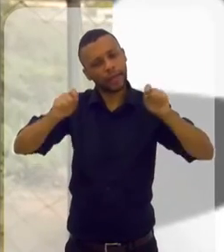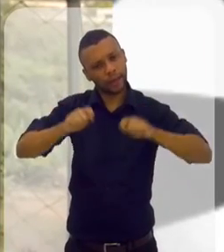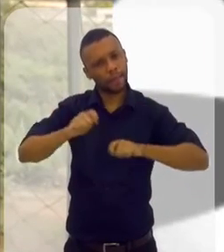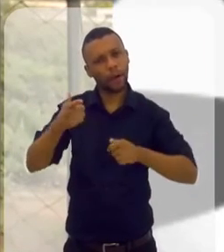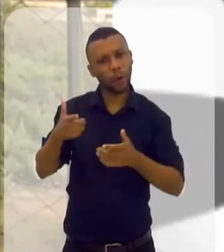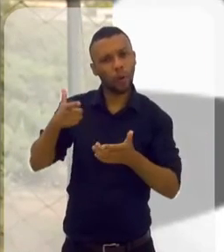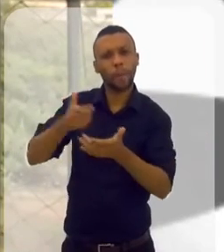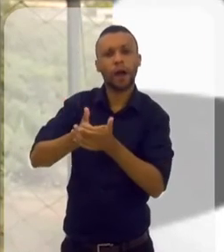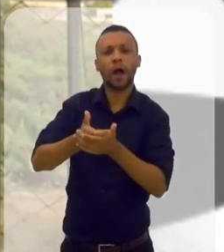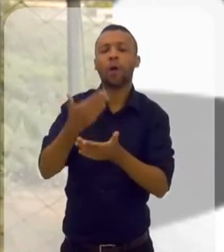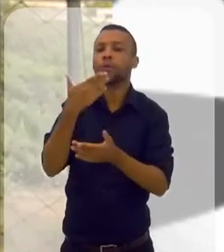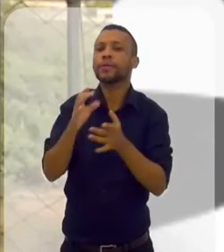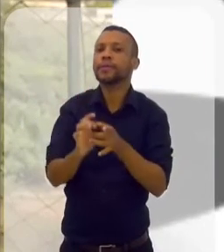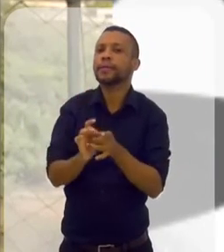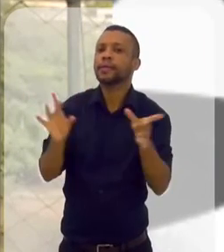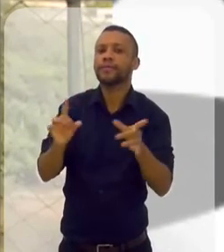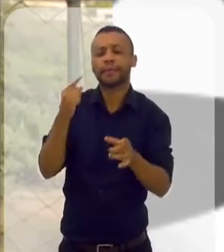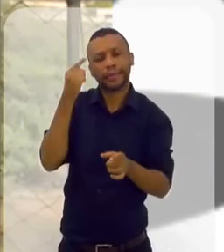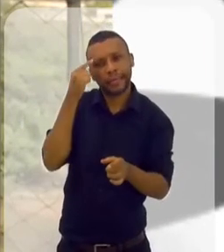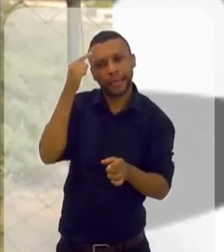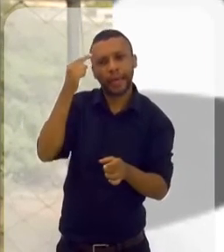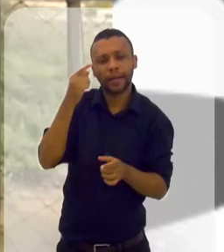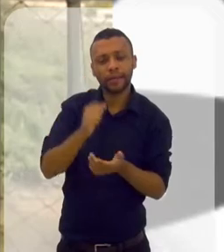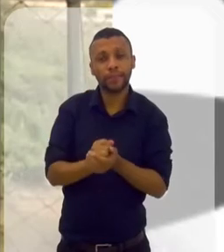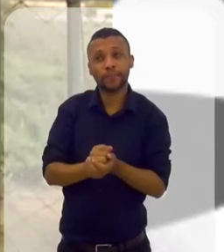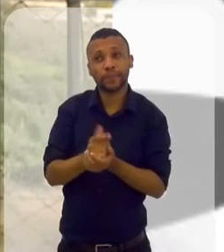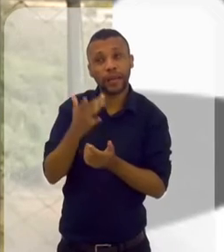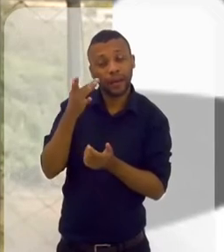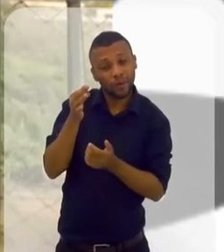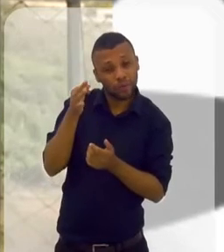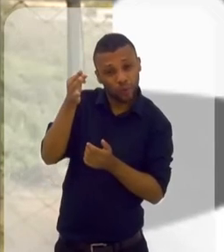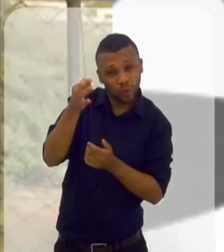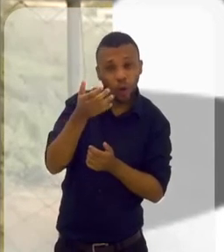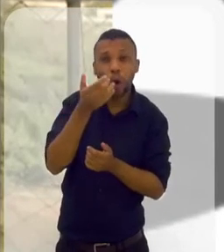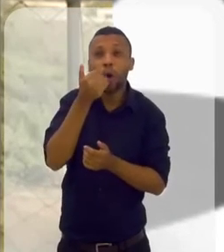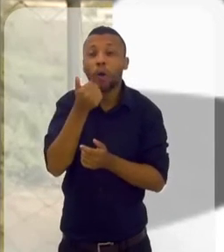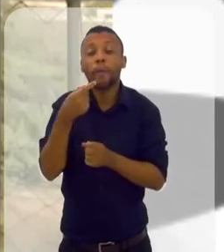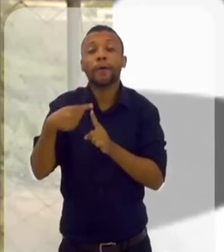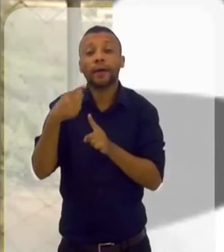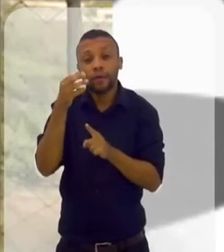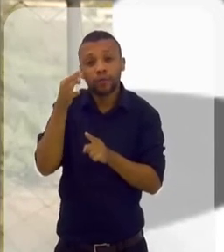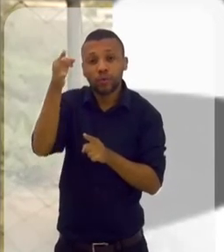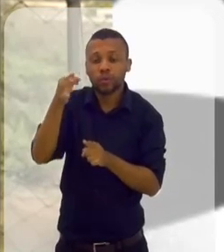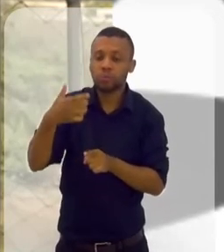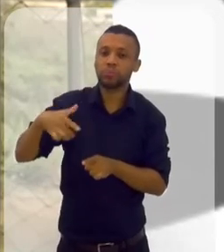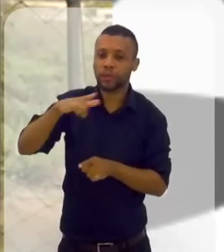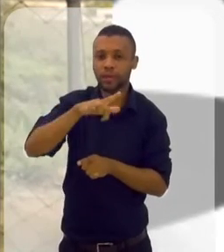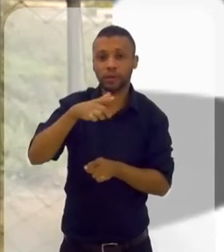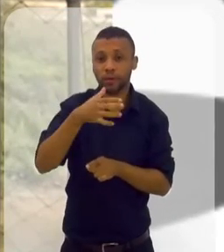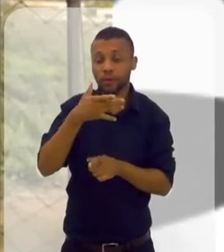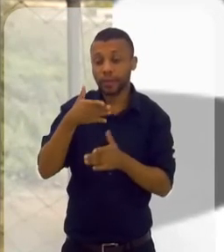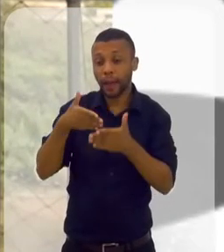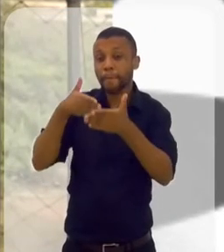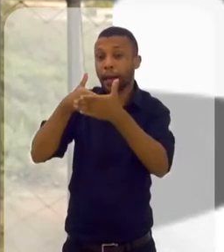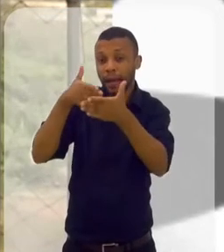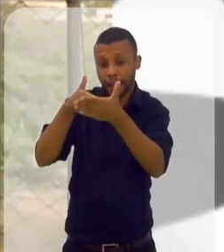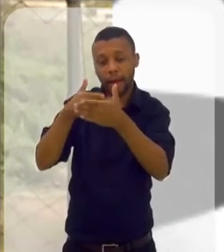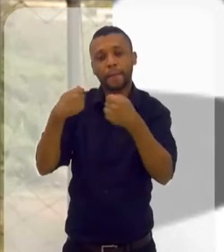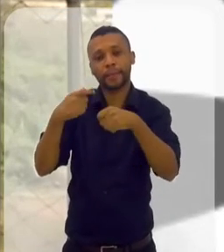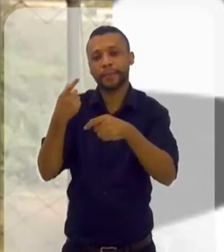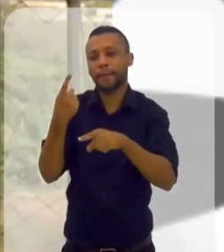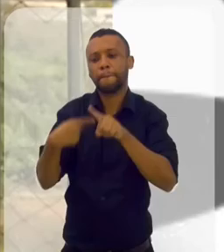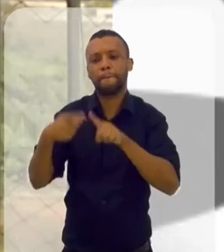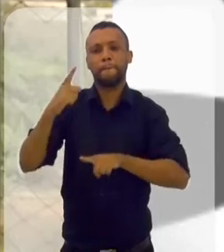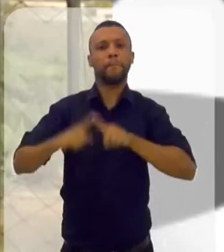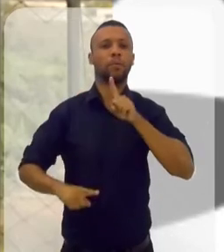que ela pode comprar o doce que ela quiser, essa ideia de assim, a mãe eu posso comprar? Não, come o a mãe não tem. Então, ela tem que atravessar esse fator crítico, achar essa